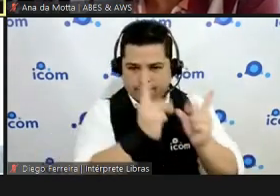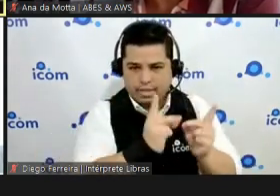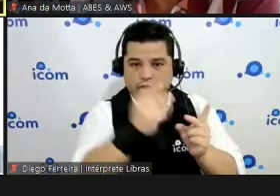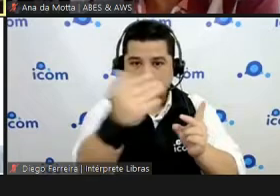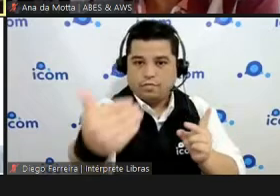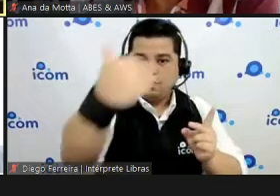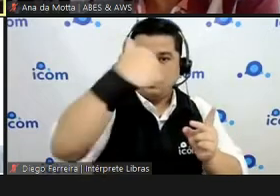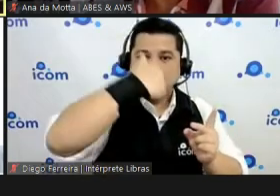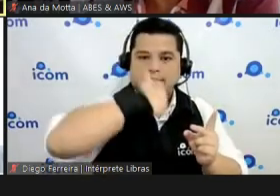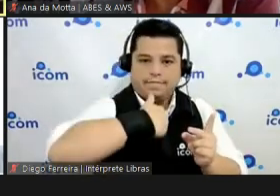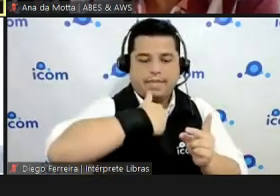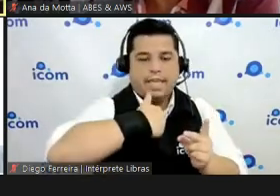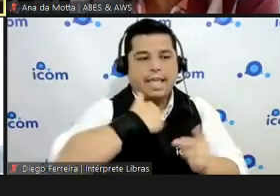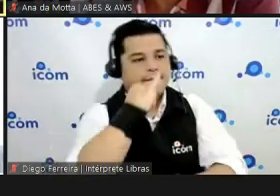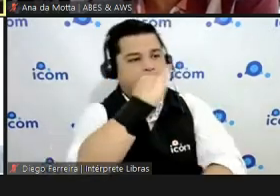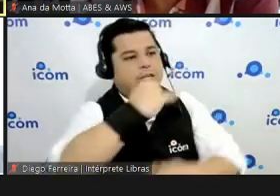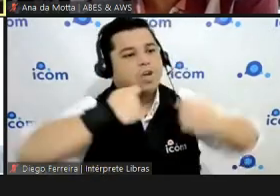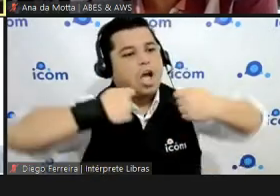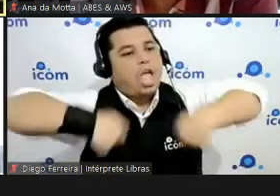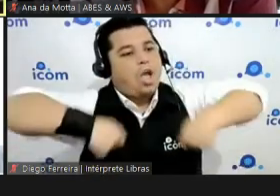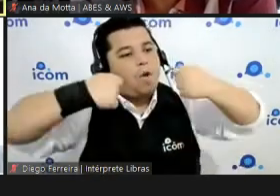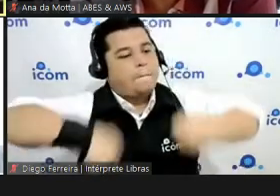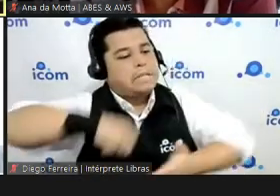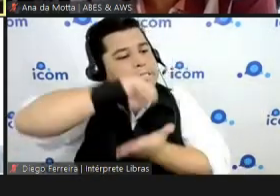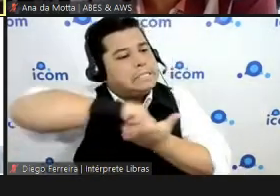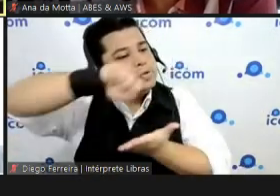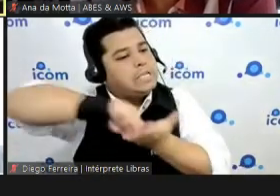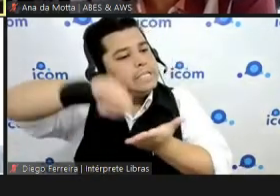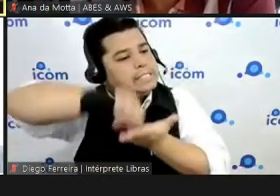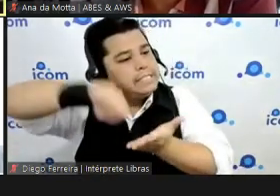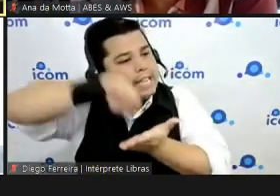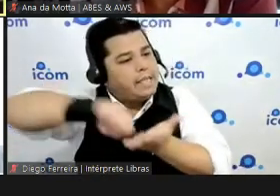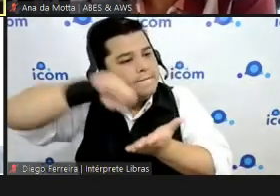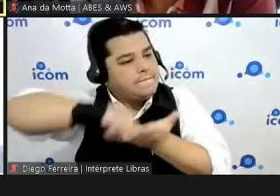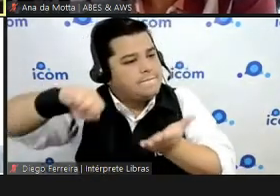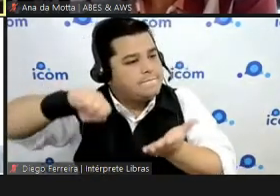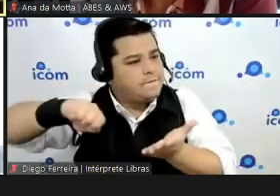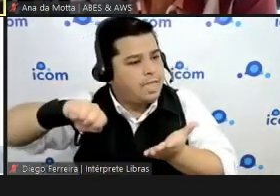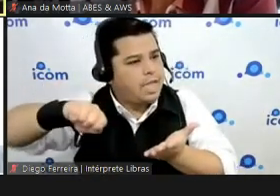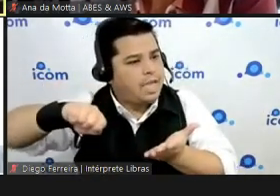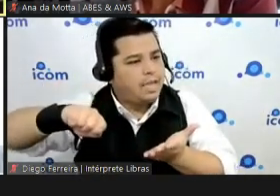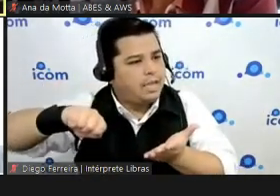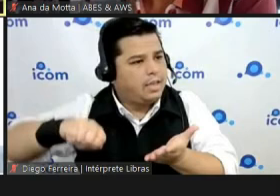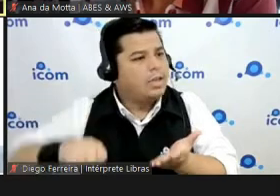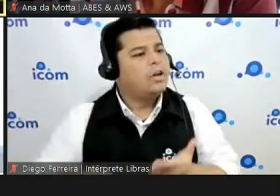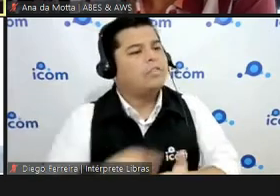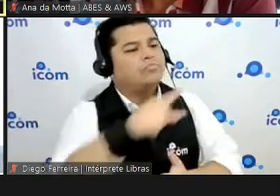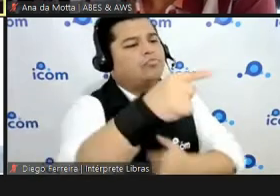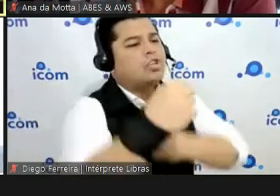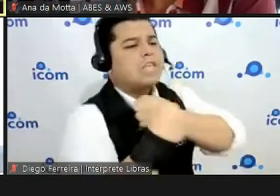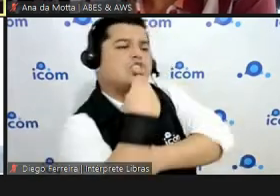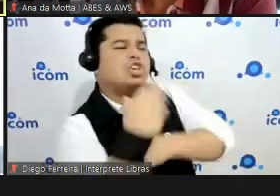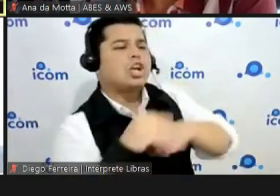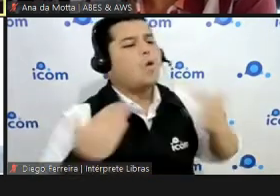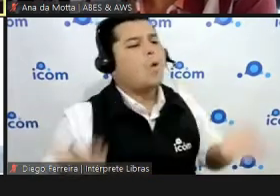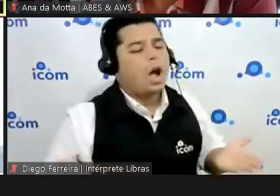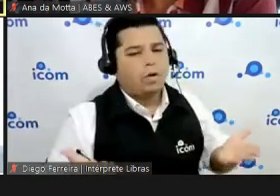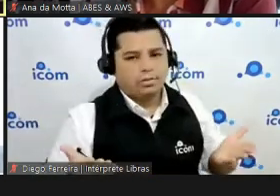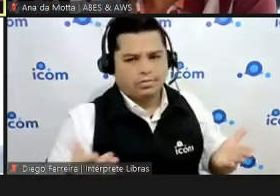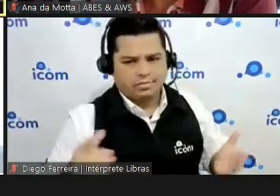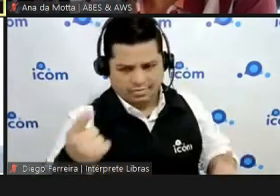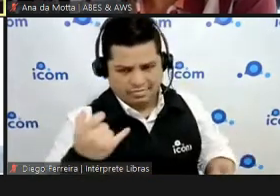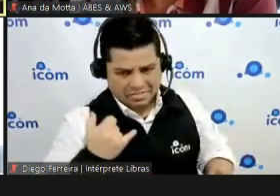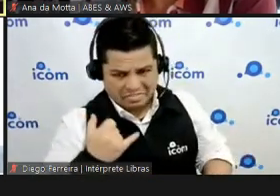você me oferece para resolver o meu problema de escrita. Não, você entra e diz, eu quero uma caneta. É cultural do ser humano